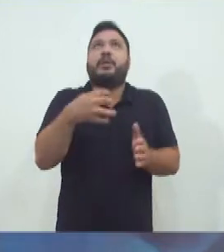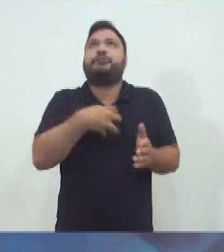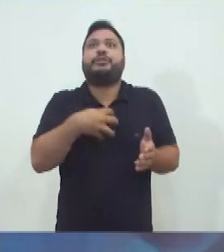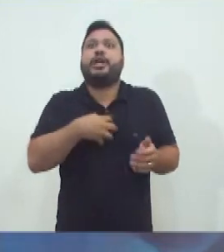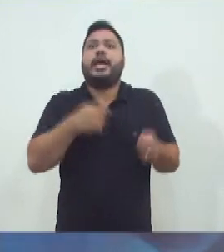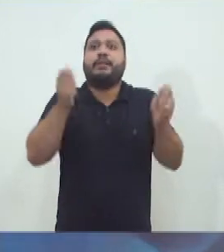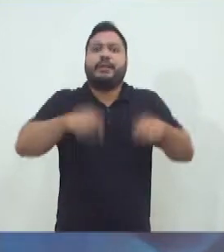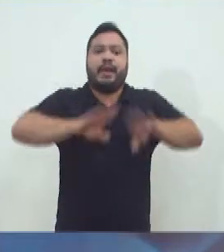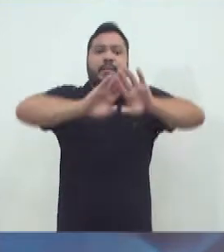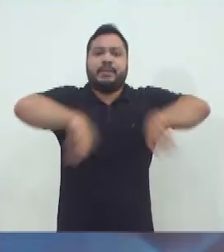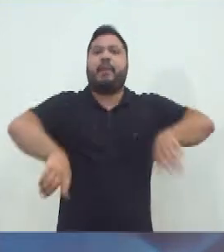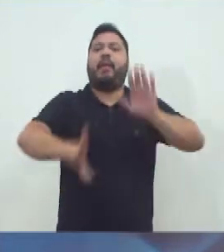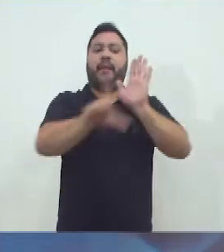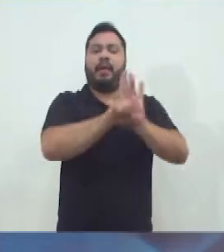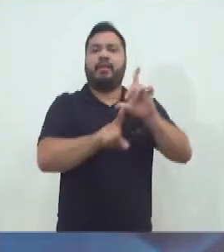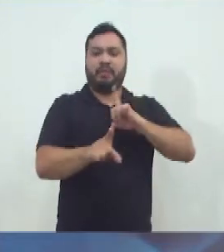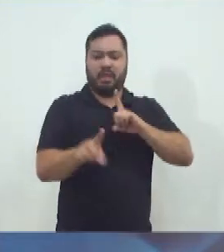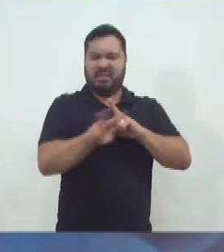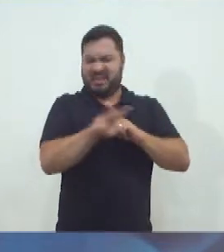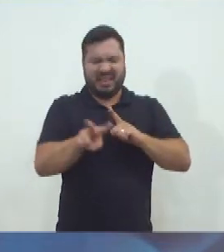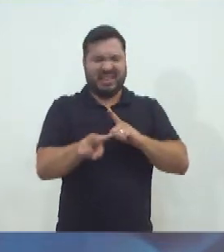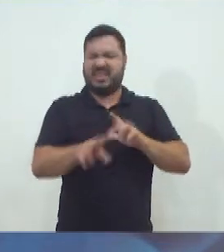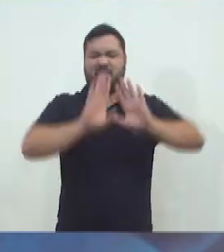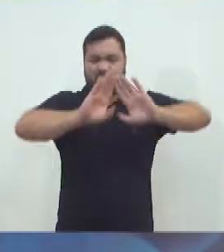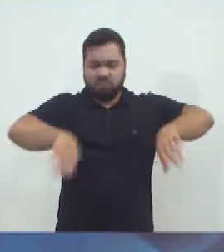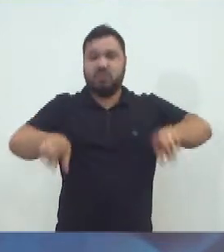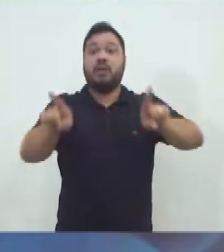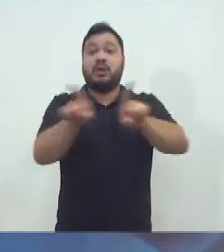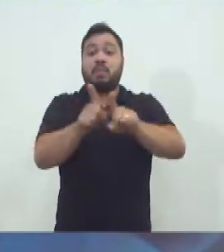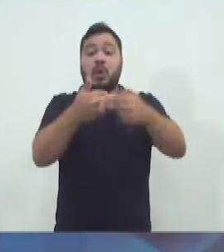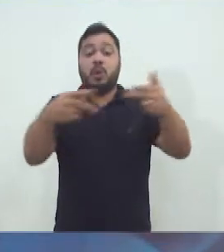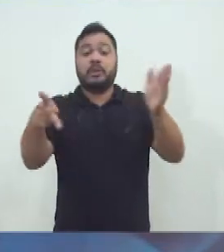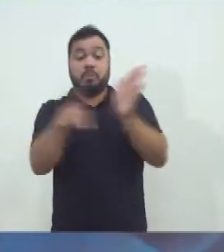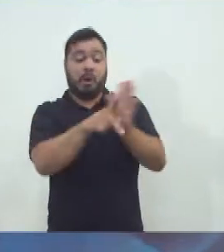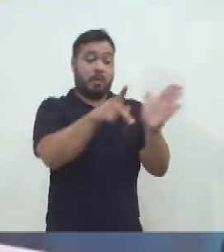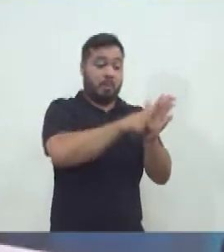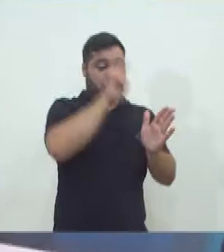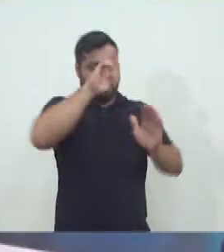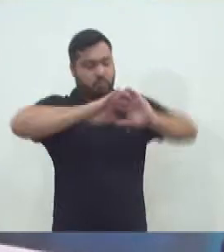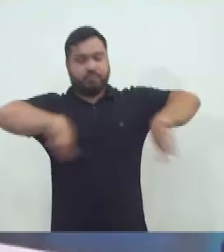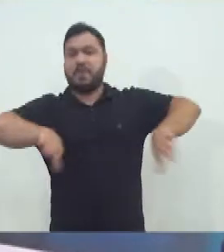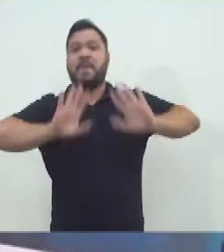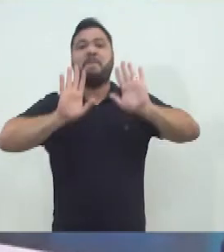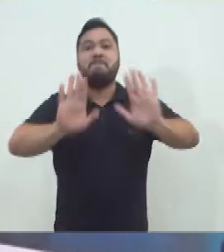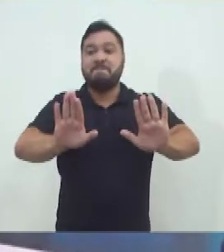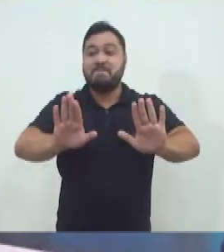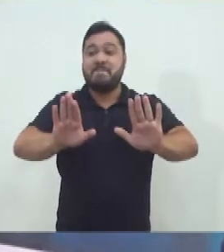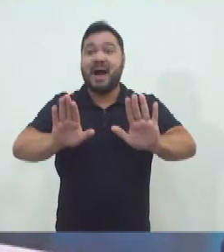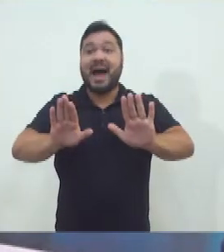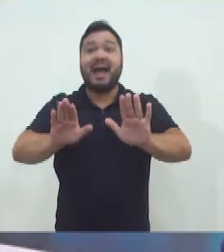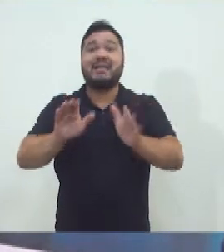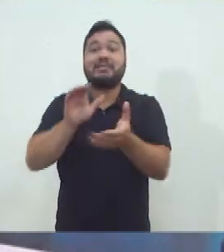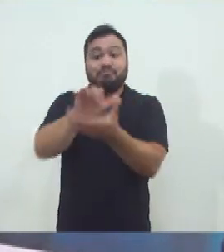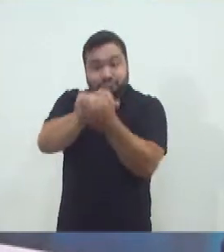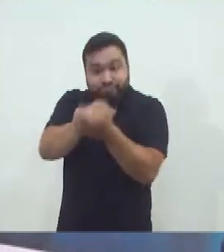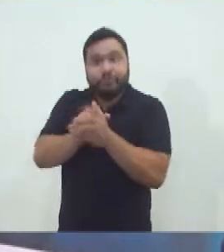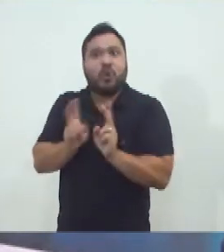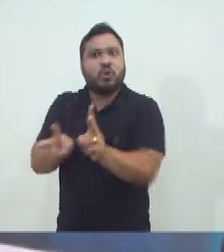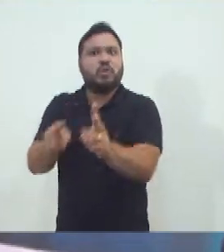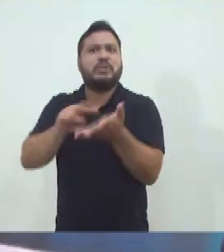primeira forma de separação legal entre os casais e seus bens materiais. Mas ele não rompia o vínculo